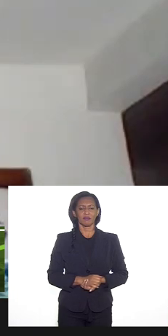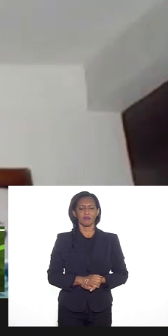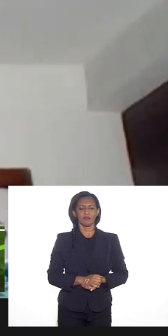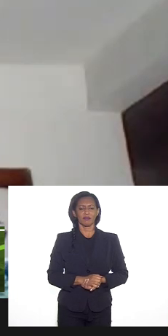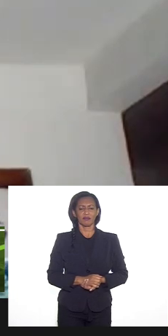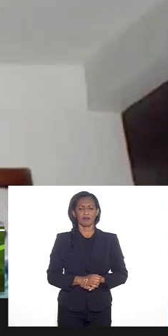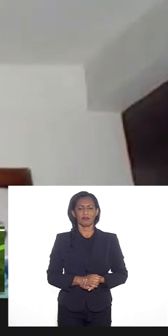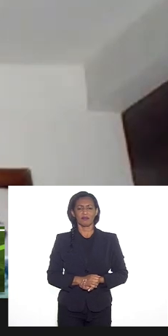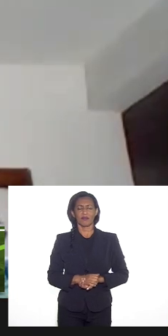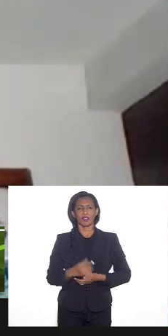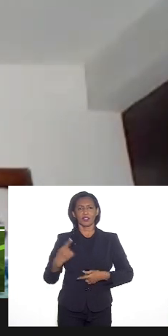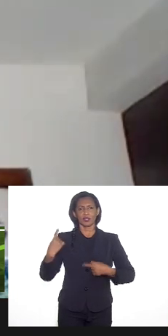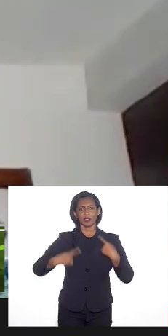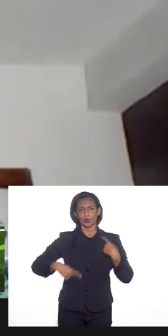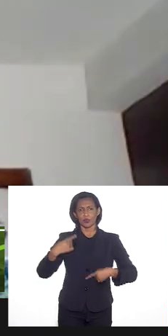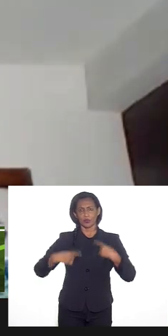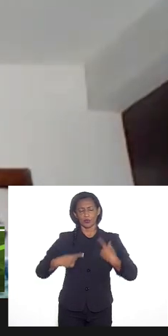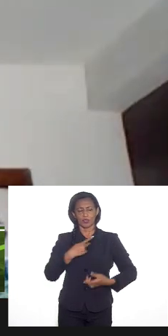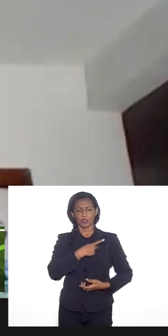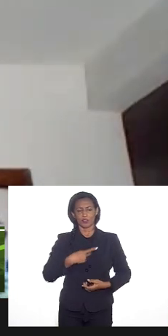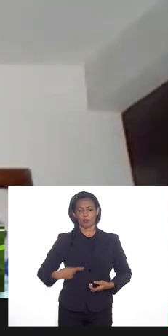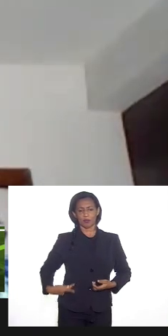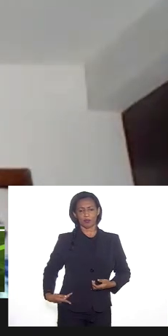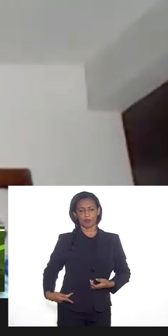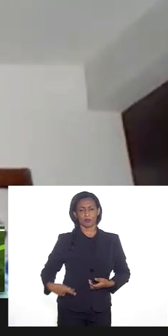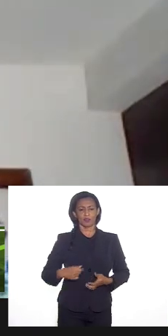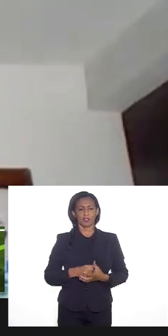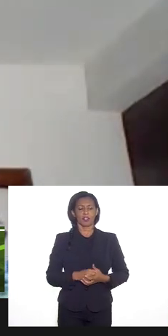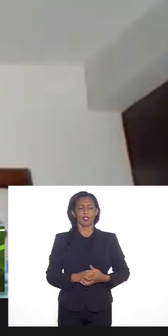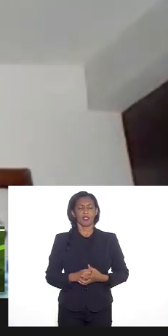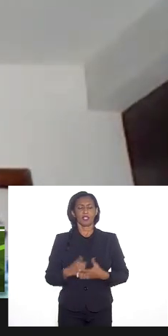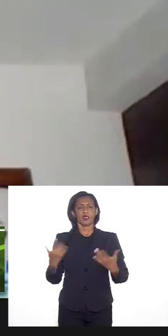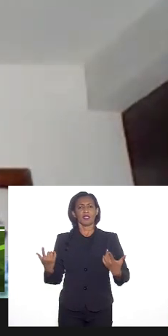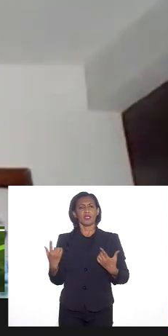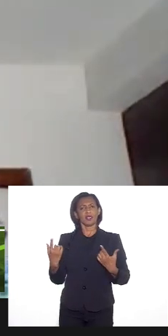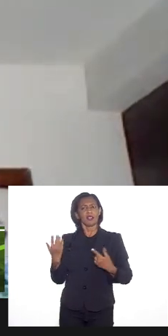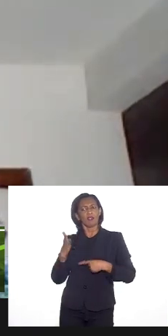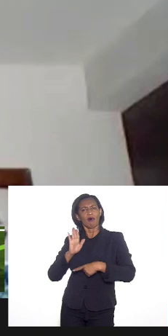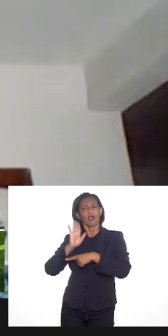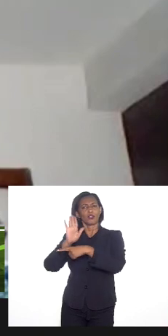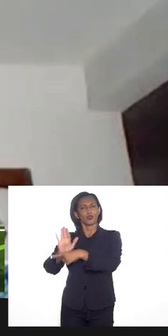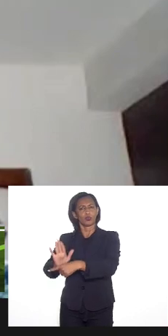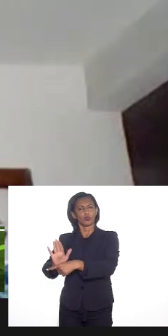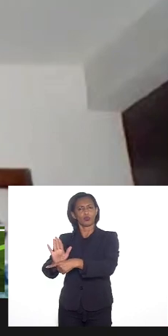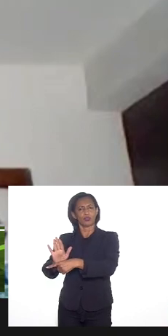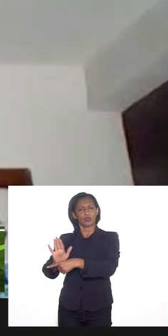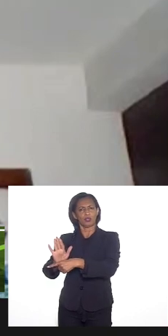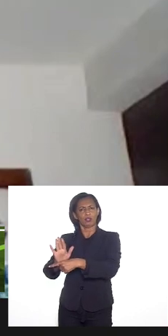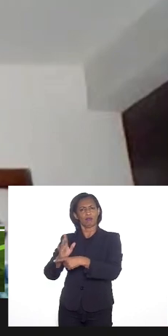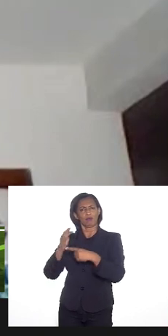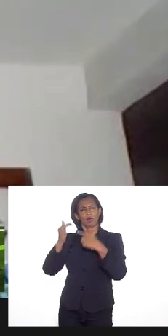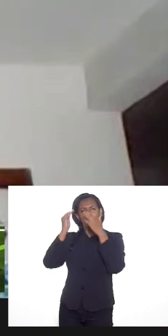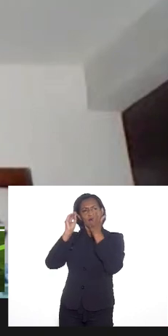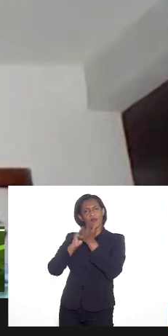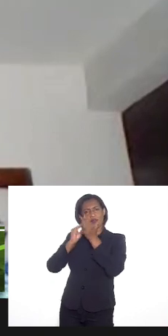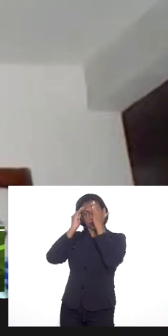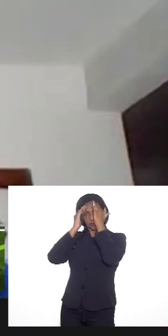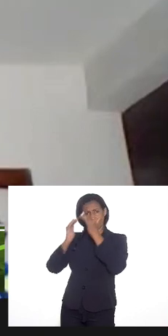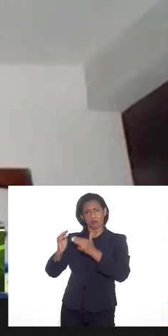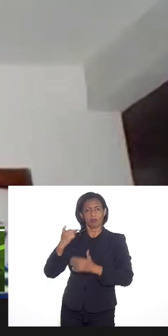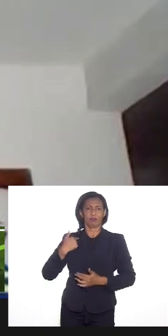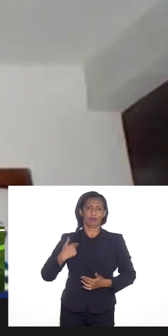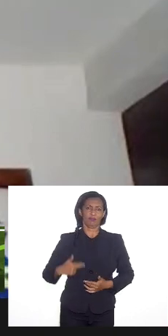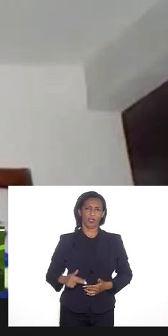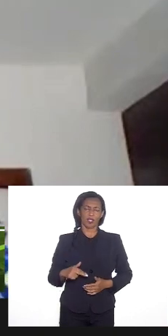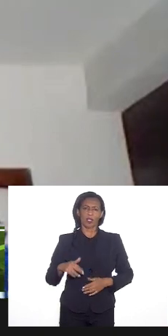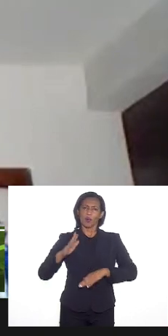políticas públicas efetivas que combatam a intolerância religiosa? Por mais que criemos